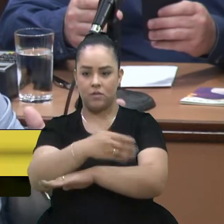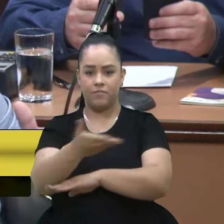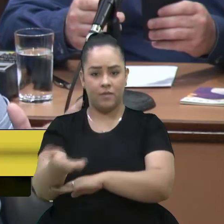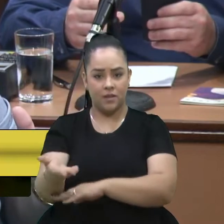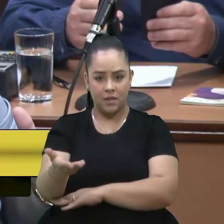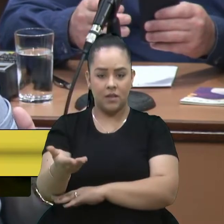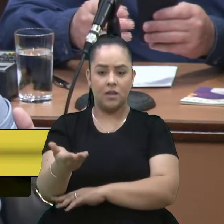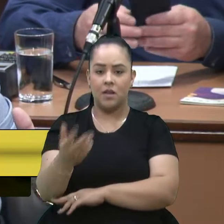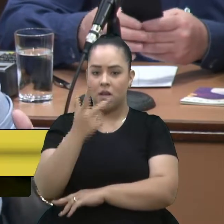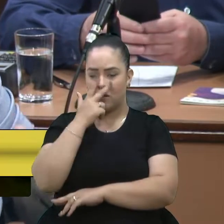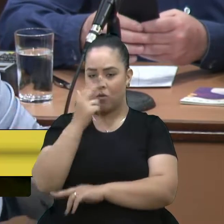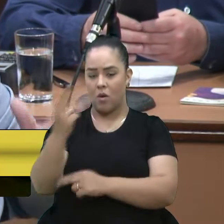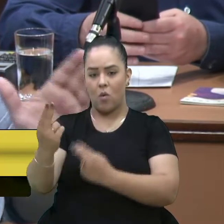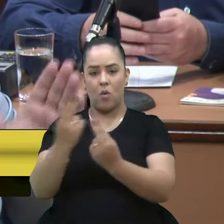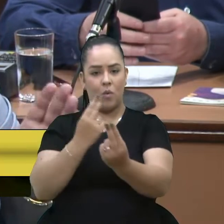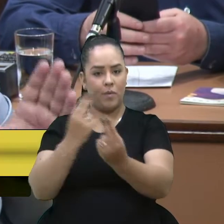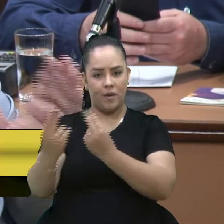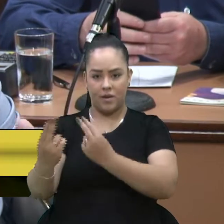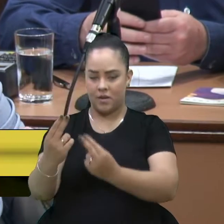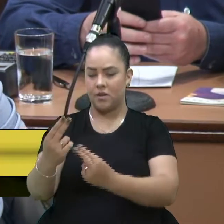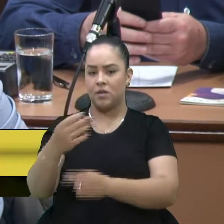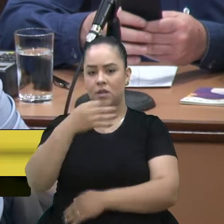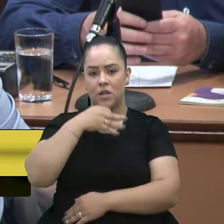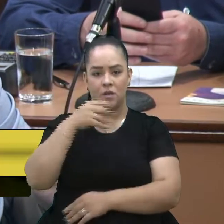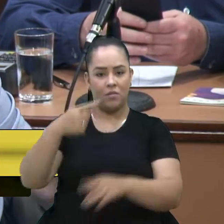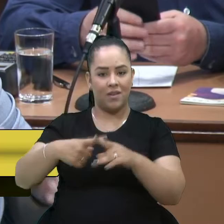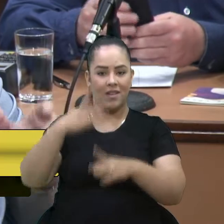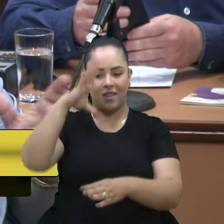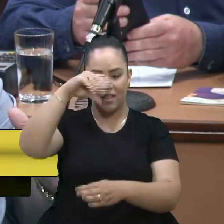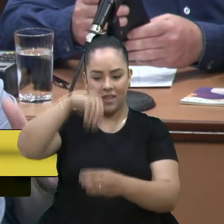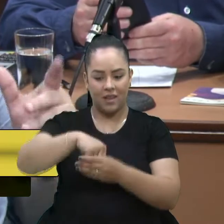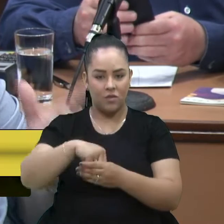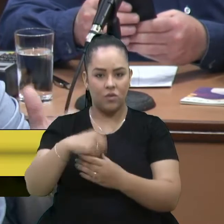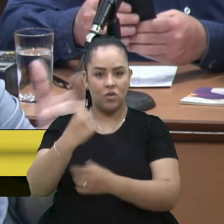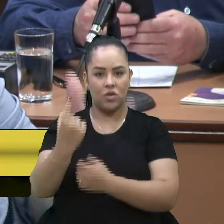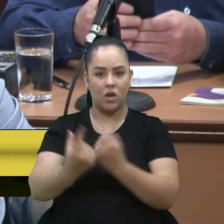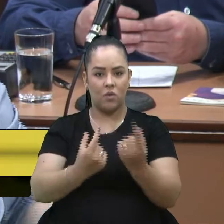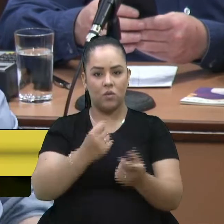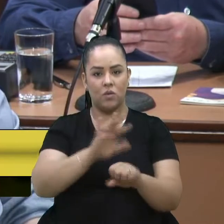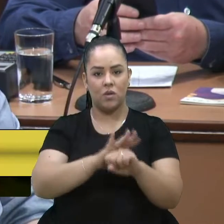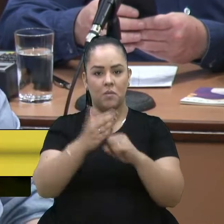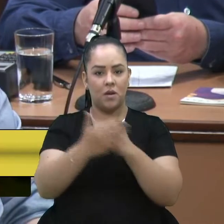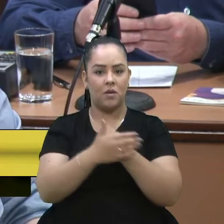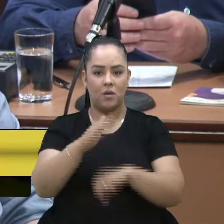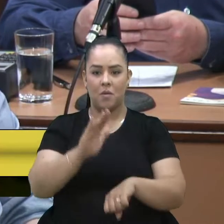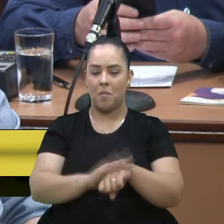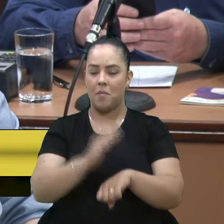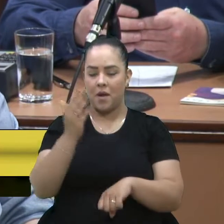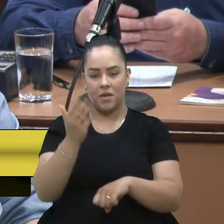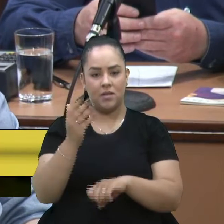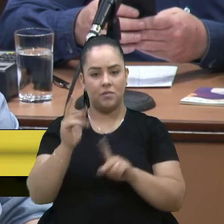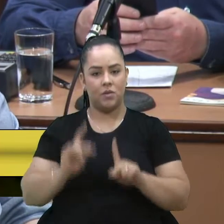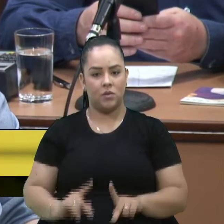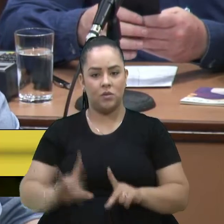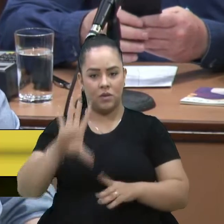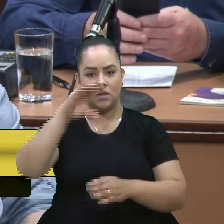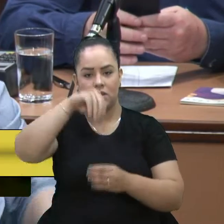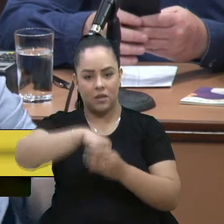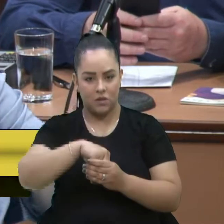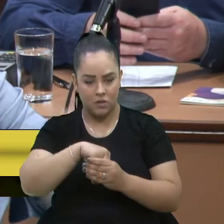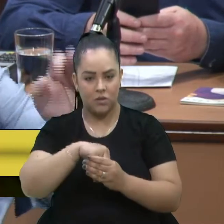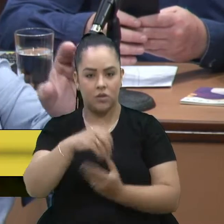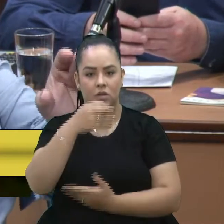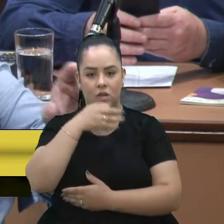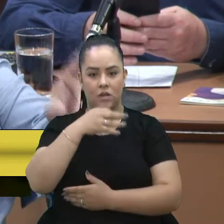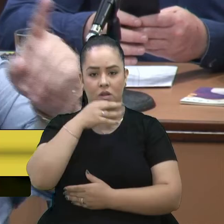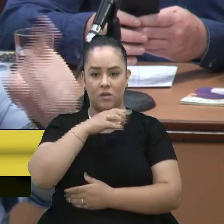urbana de Caxias do Sul. Ela passa por dentro de alguns bairros mais populosos que temos aqui dentro de Caxias do Sul. E